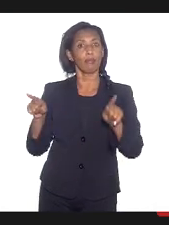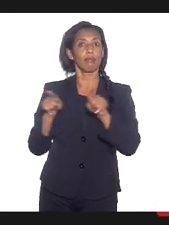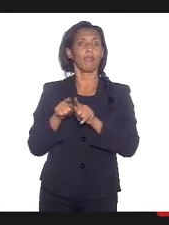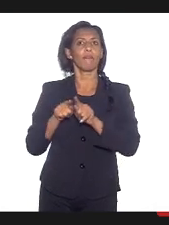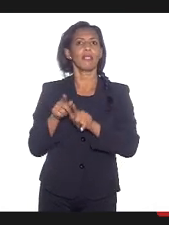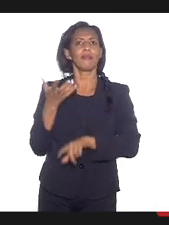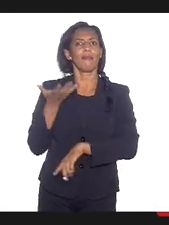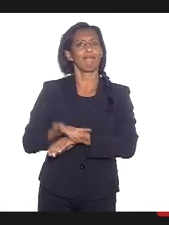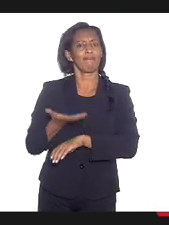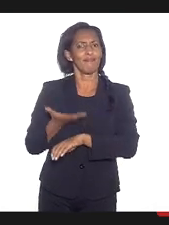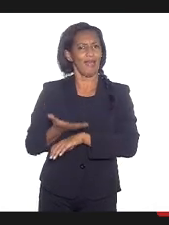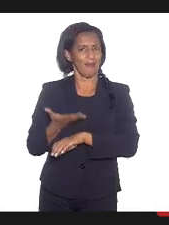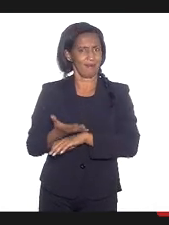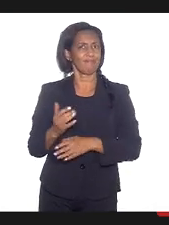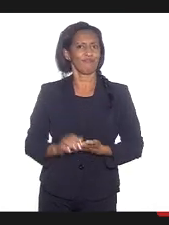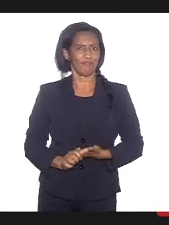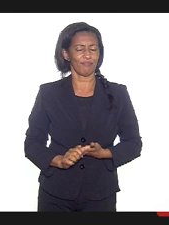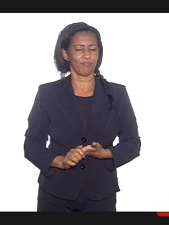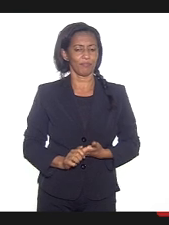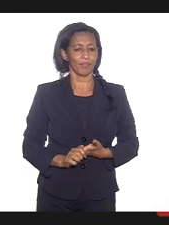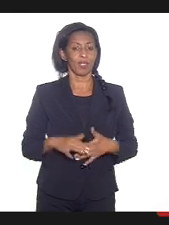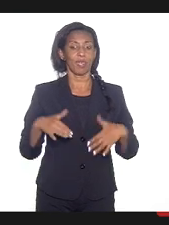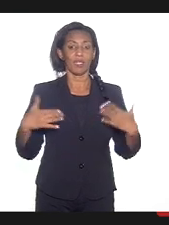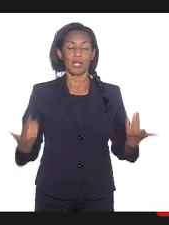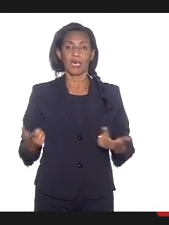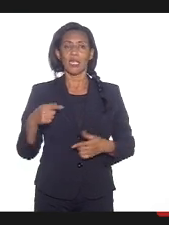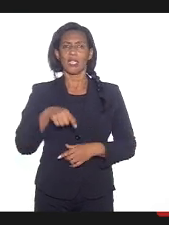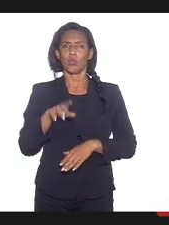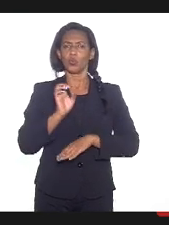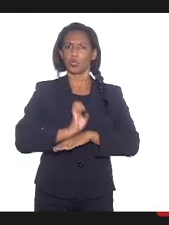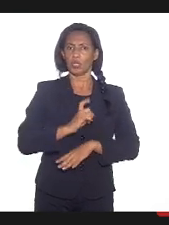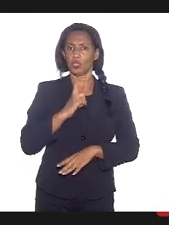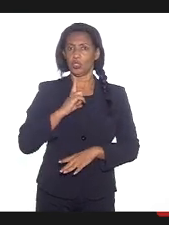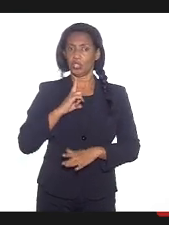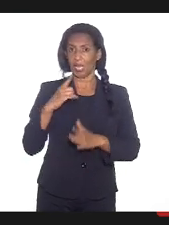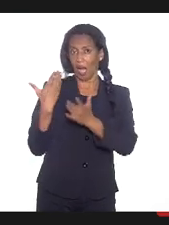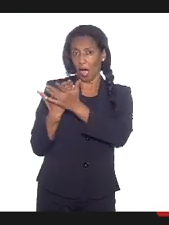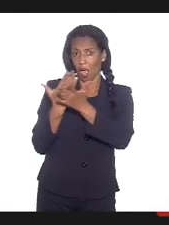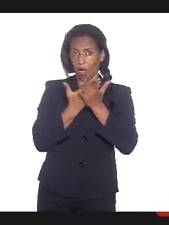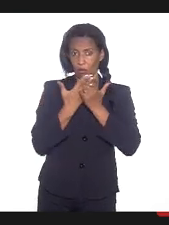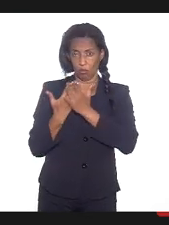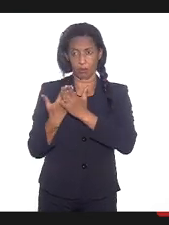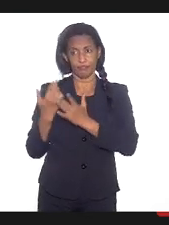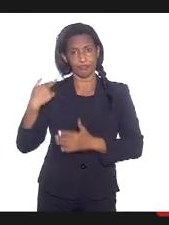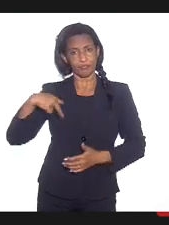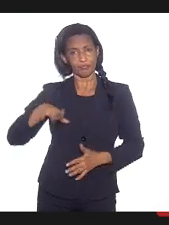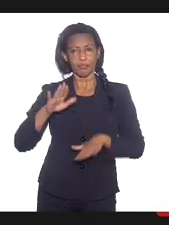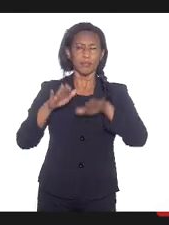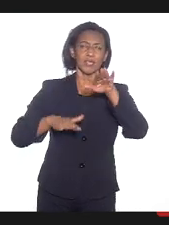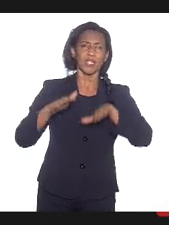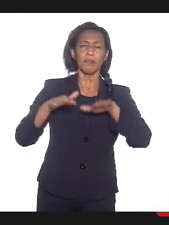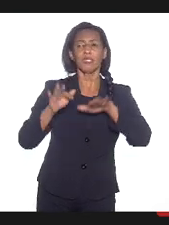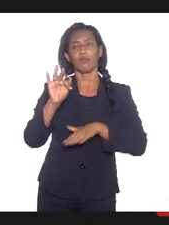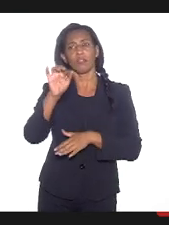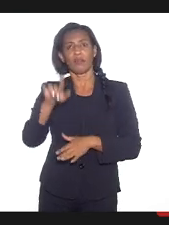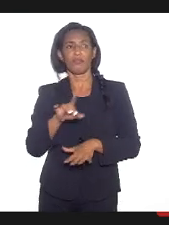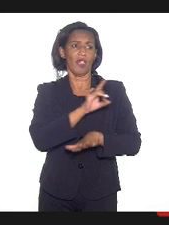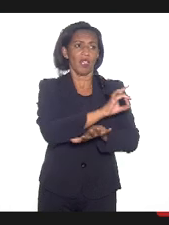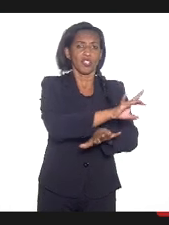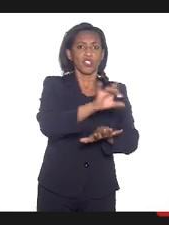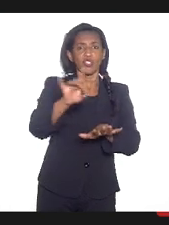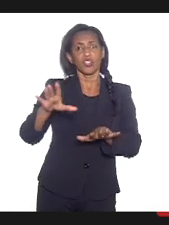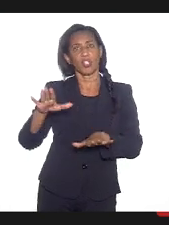matéria religiosa. E, como aqui no Estado nós temos as aulas de religião de acordo com a fé ou credo de cada